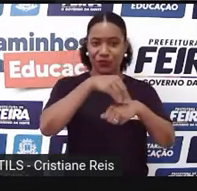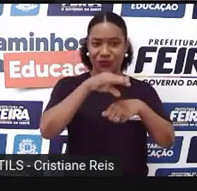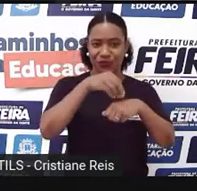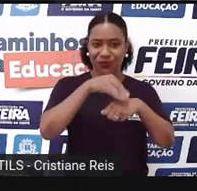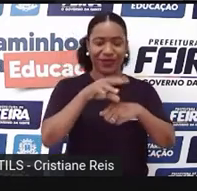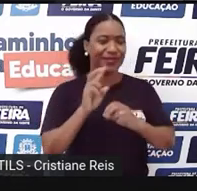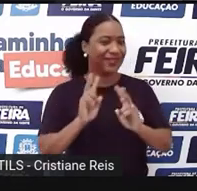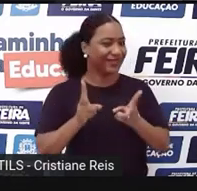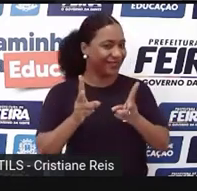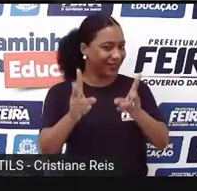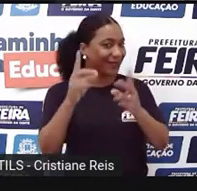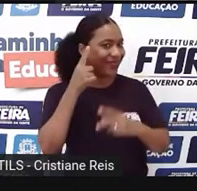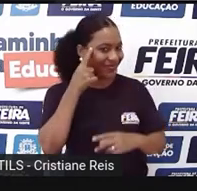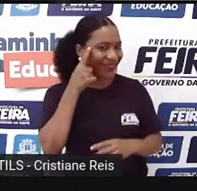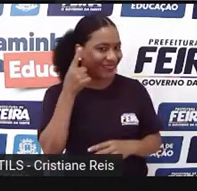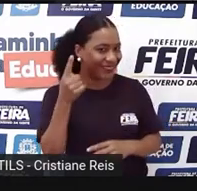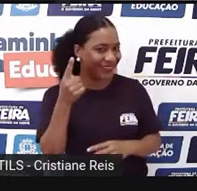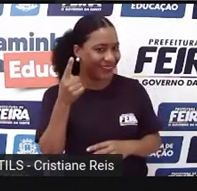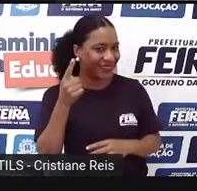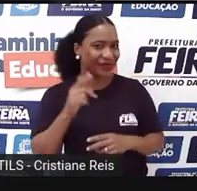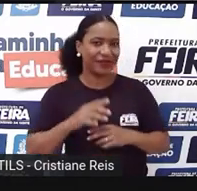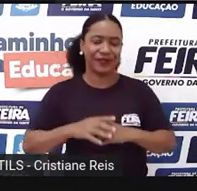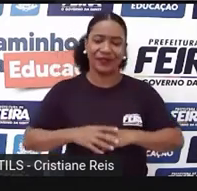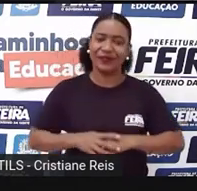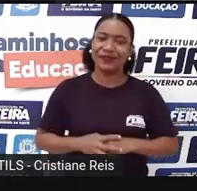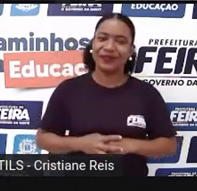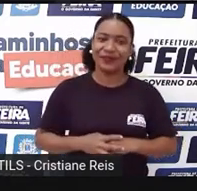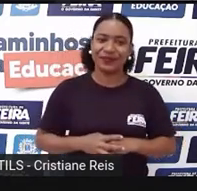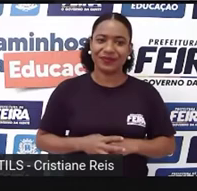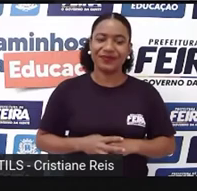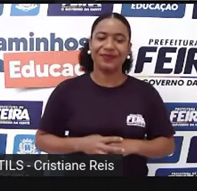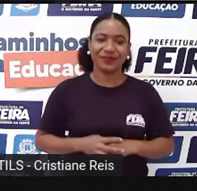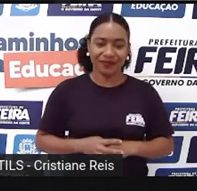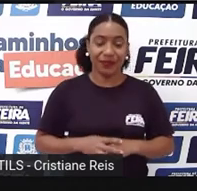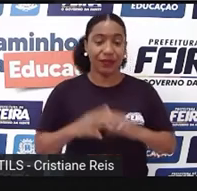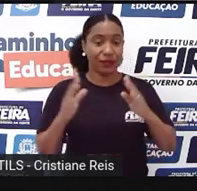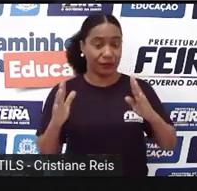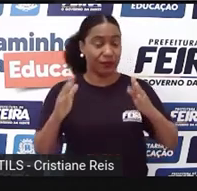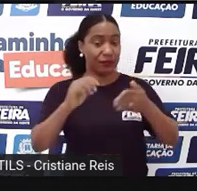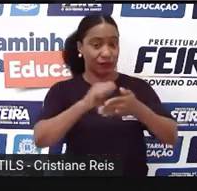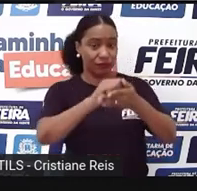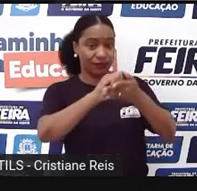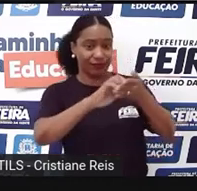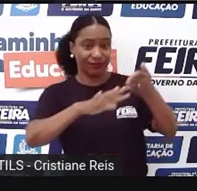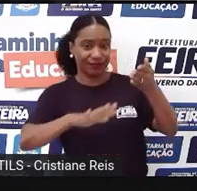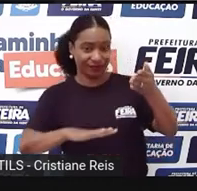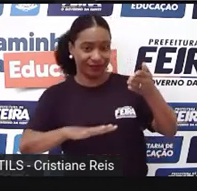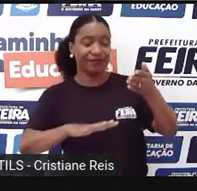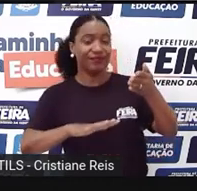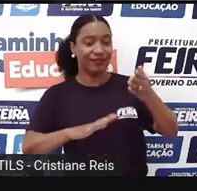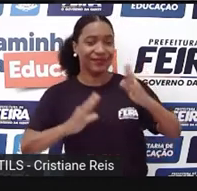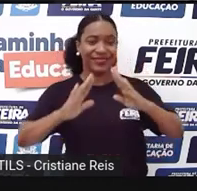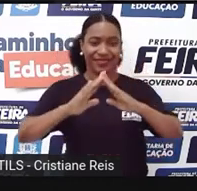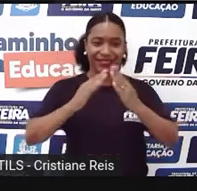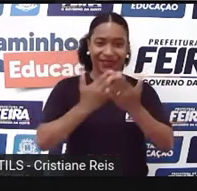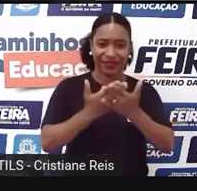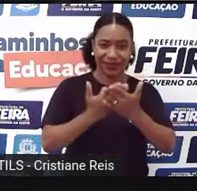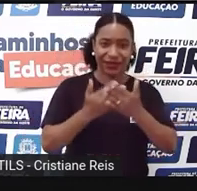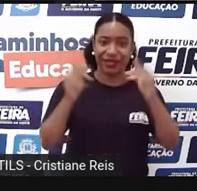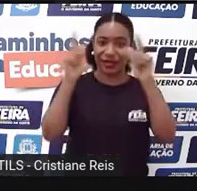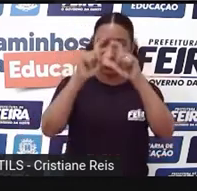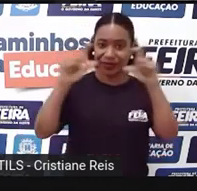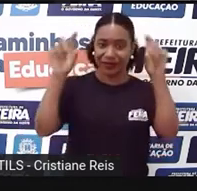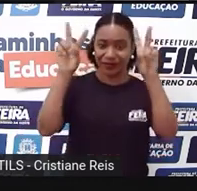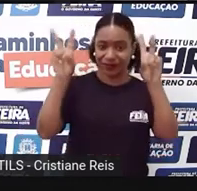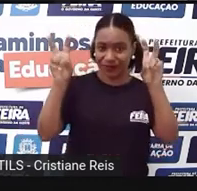que eu passo sempre para vocês. Quando vocês realizarem atividade de classe, escrevam o título, Class